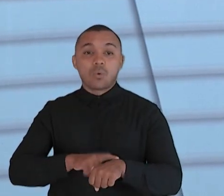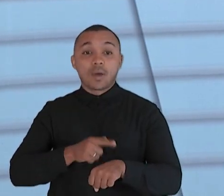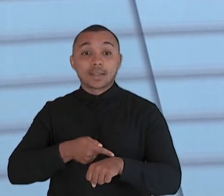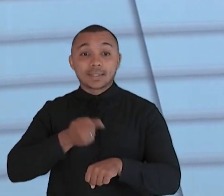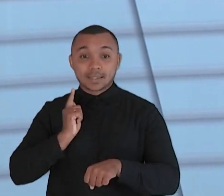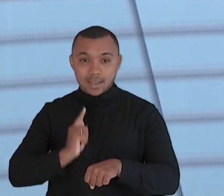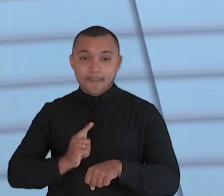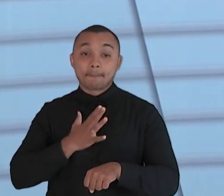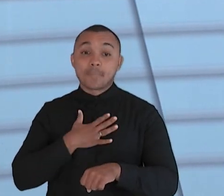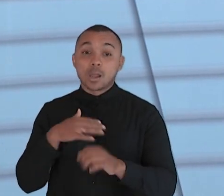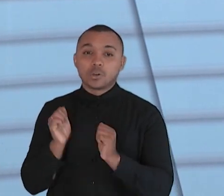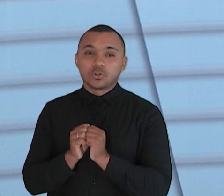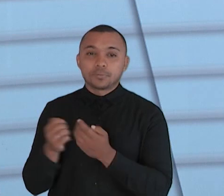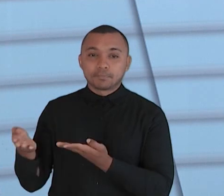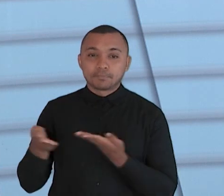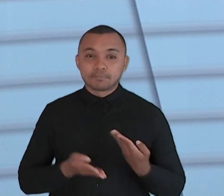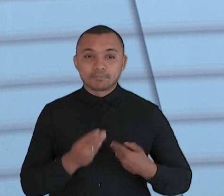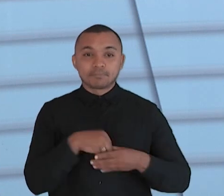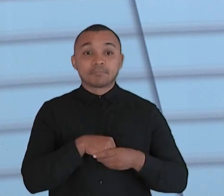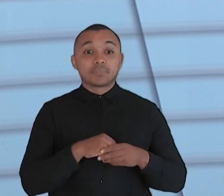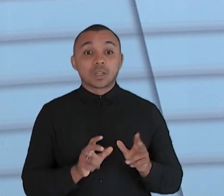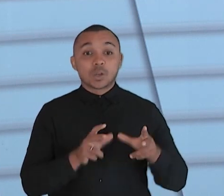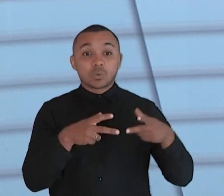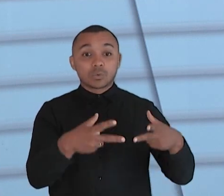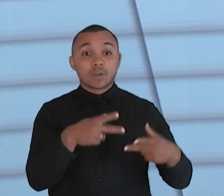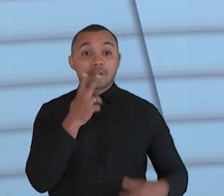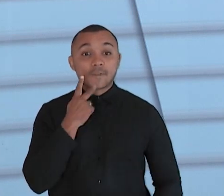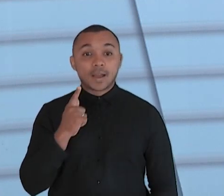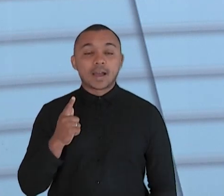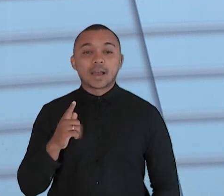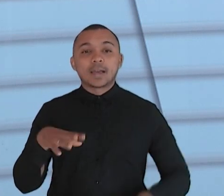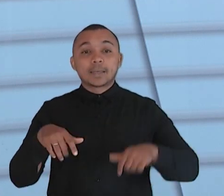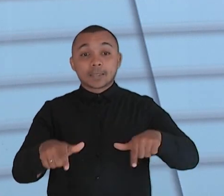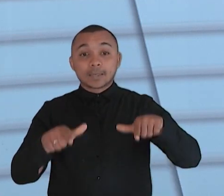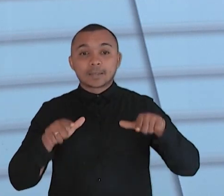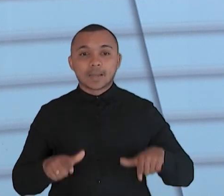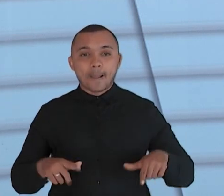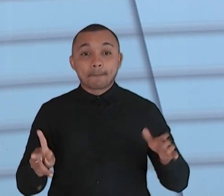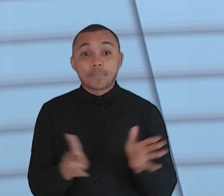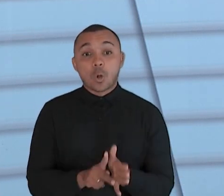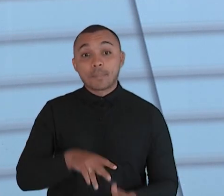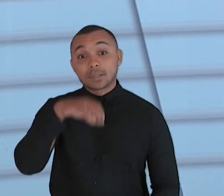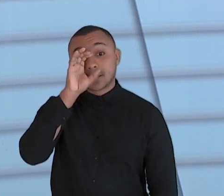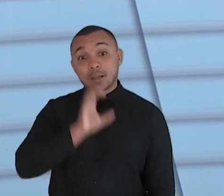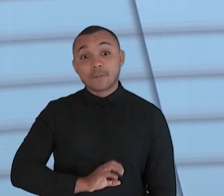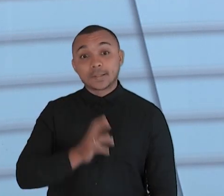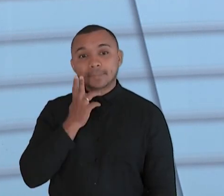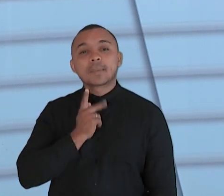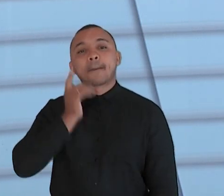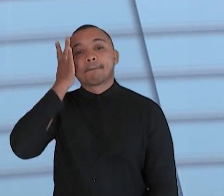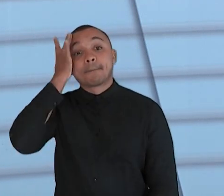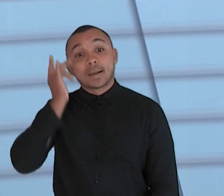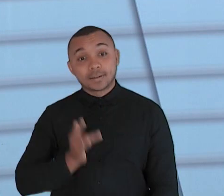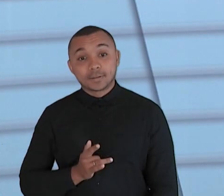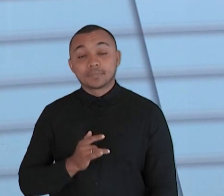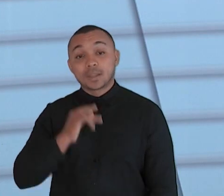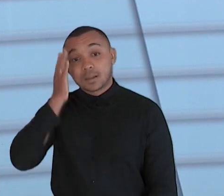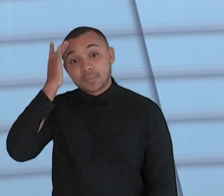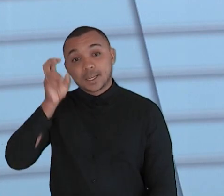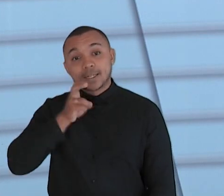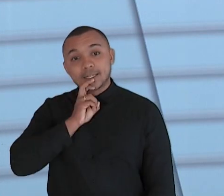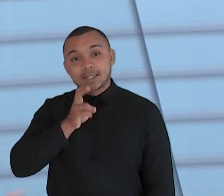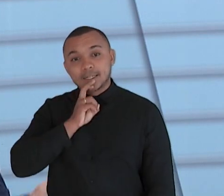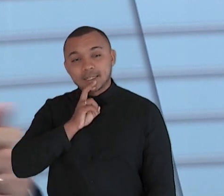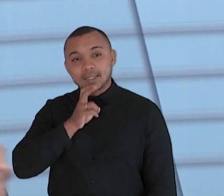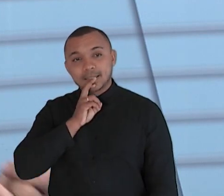eu estarei recebendo na Câmara do Esporte Fortaleza o título de cidadão de Fortaleza. Dia 25 que é amanhã. Amanhã. Quinta-feira. Amanhã às 19